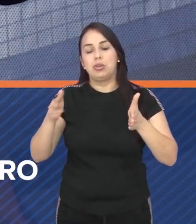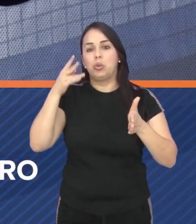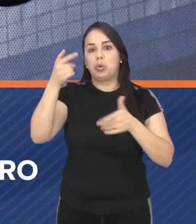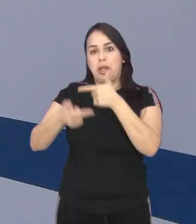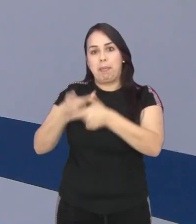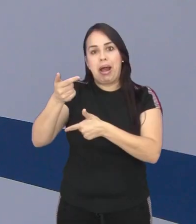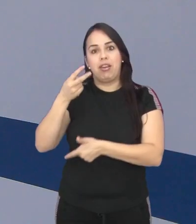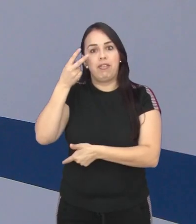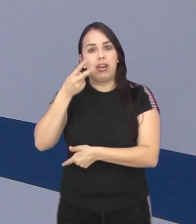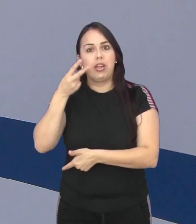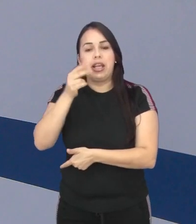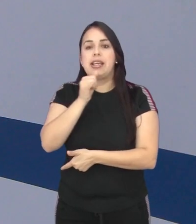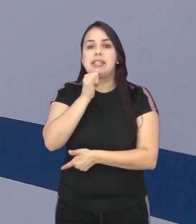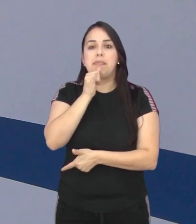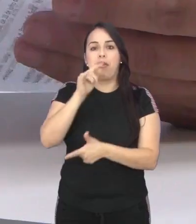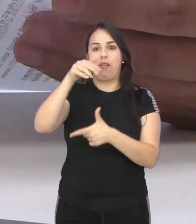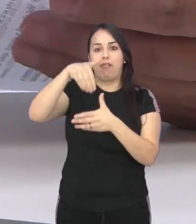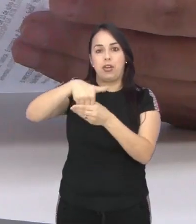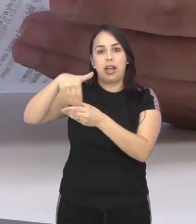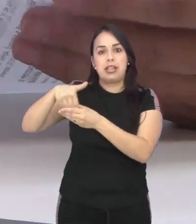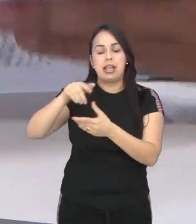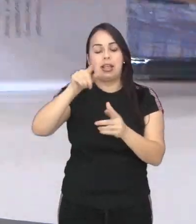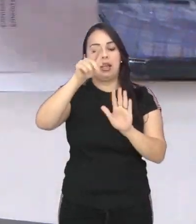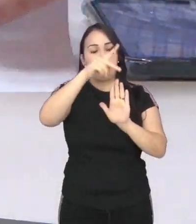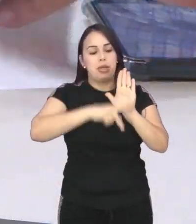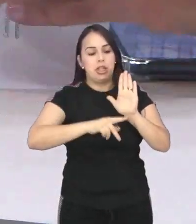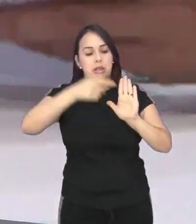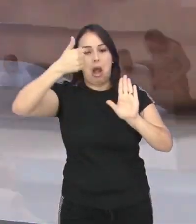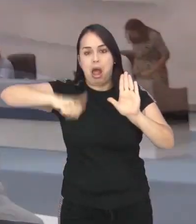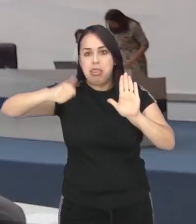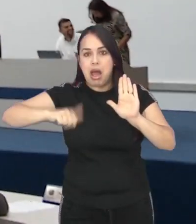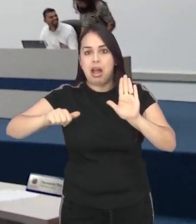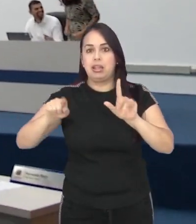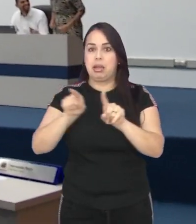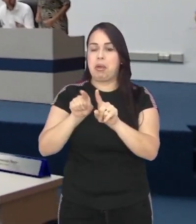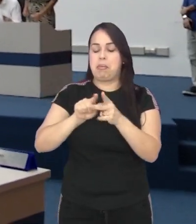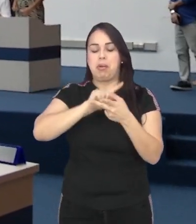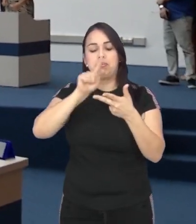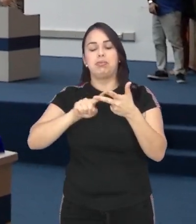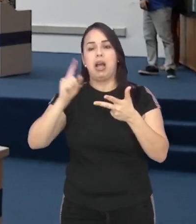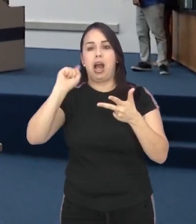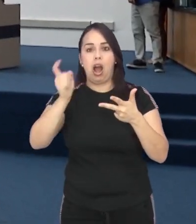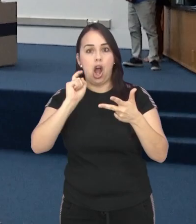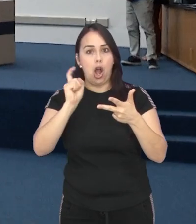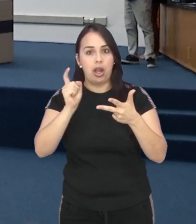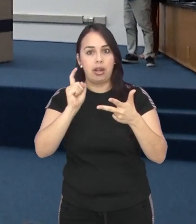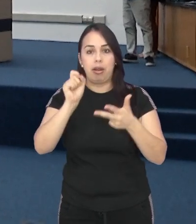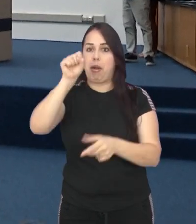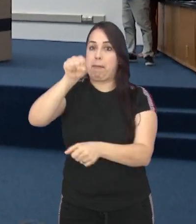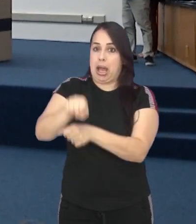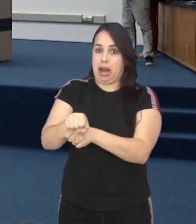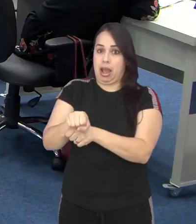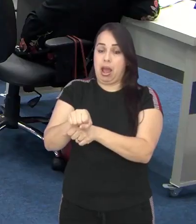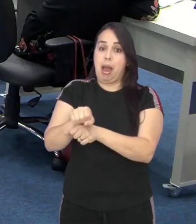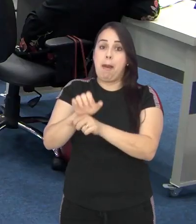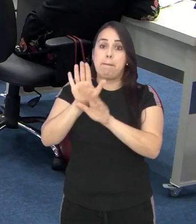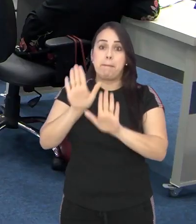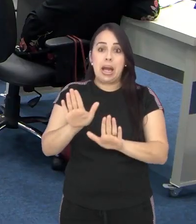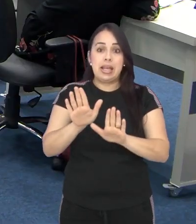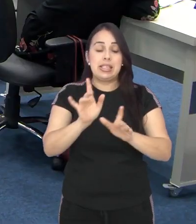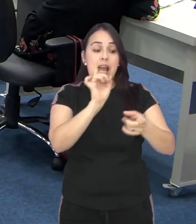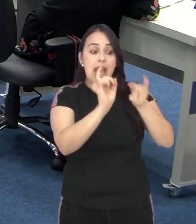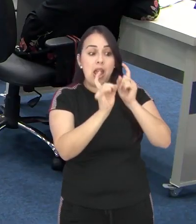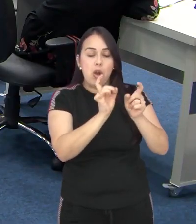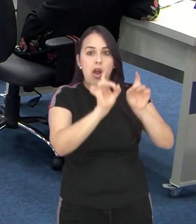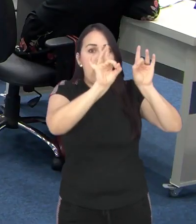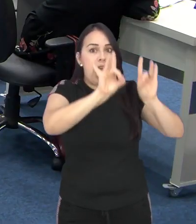parlamentares, como votações e análises de projetos e também as sessões ordinárias, ficam suspensas. Mas as sessões